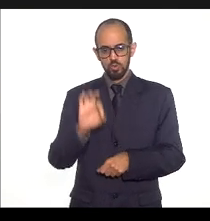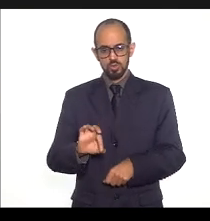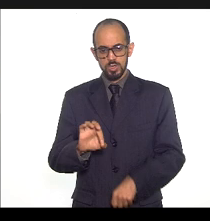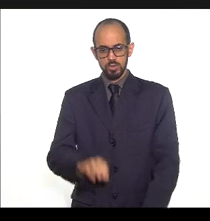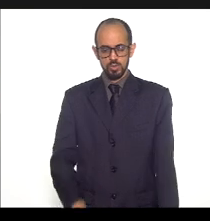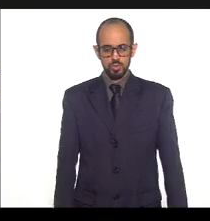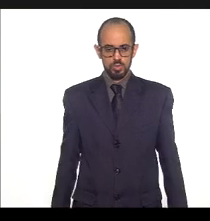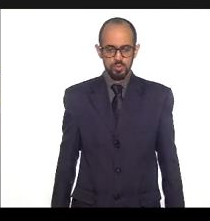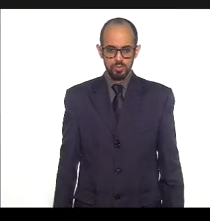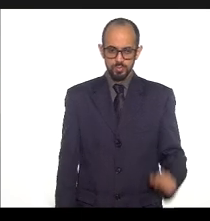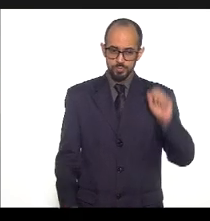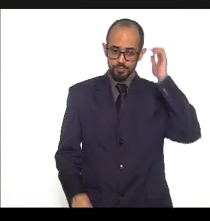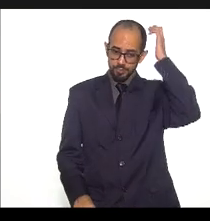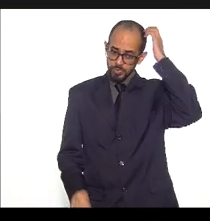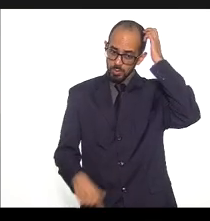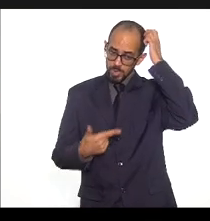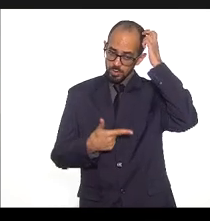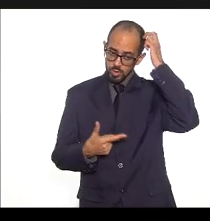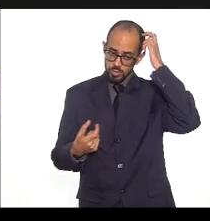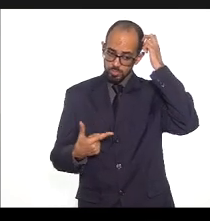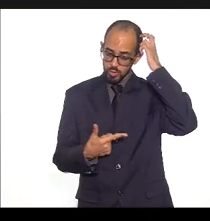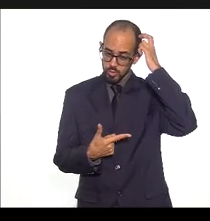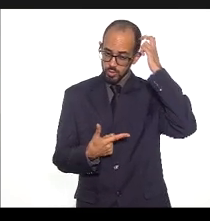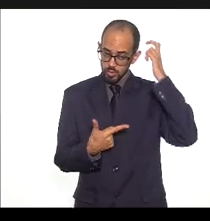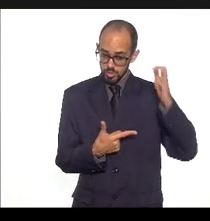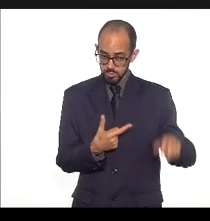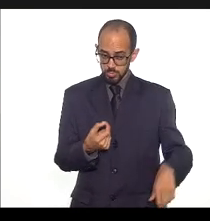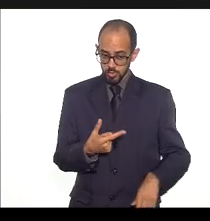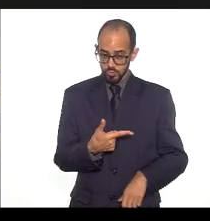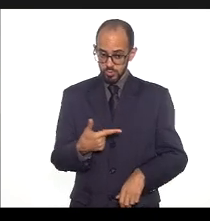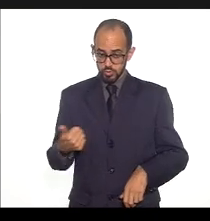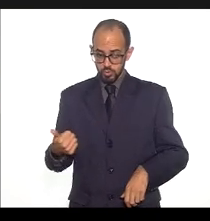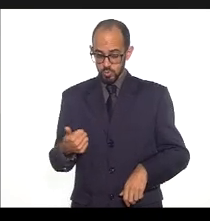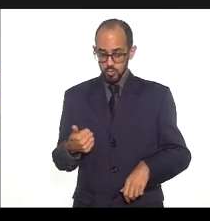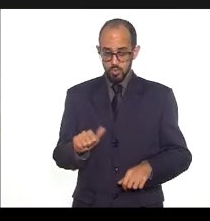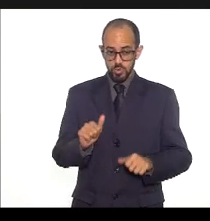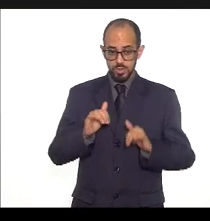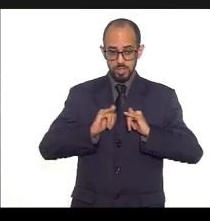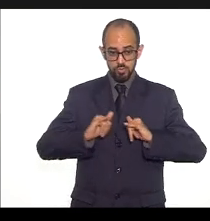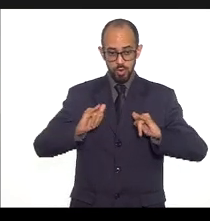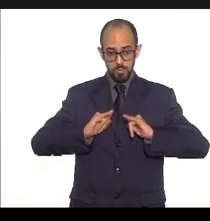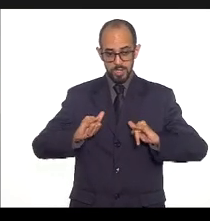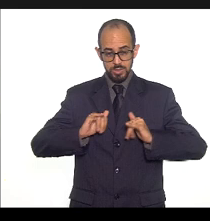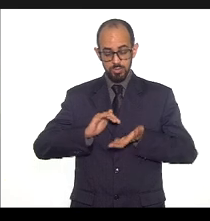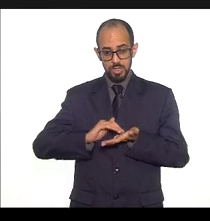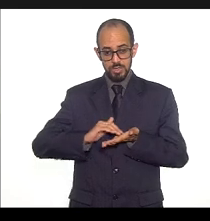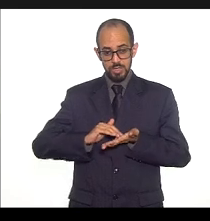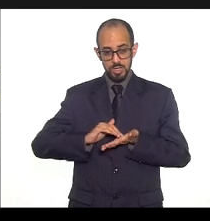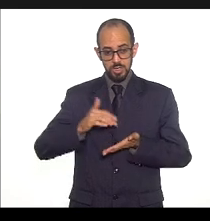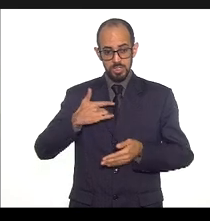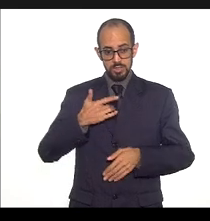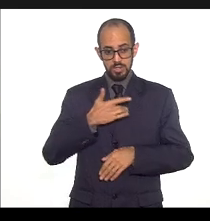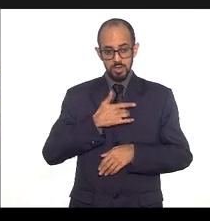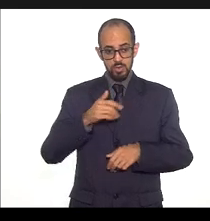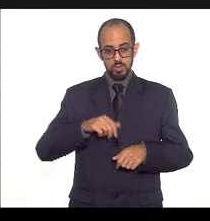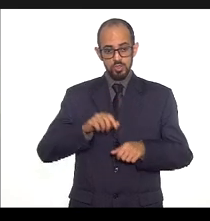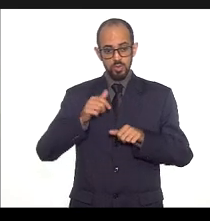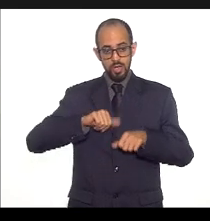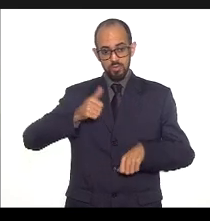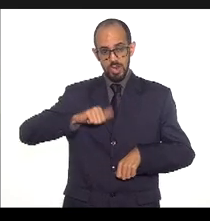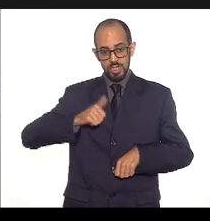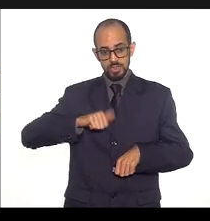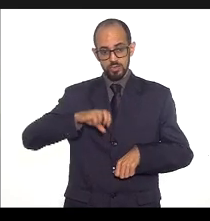planilha planilha 2021 informada pelas áreas técnicas da Secretaria Estadual de Saúde análise realizada em maio de 2021